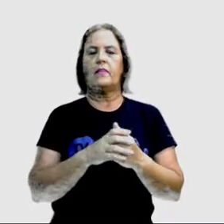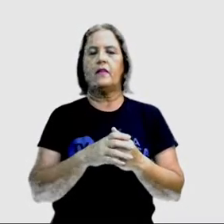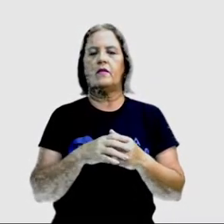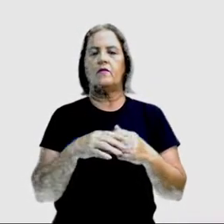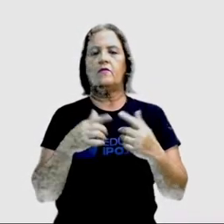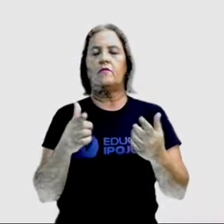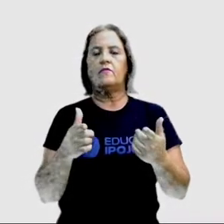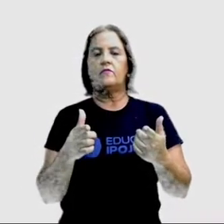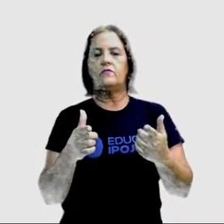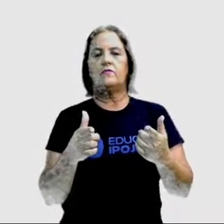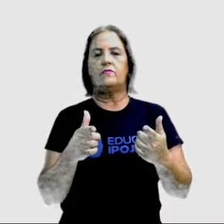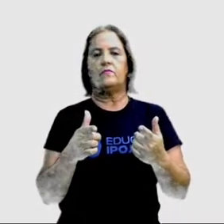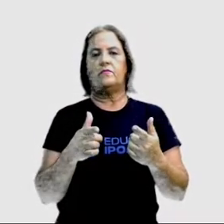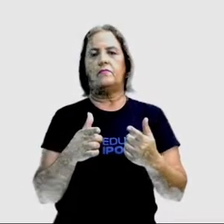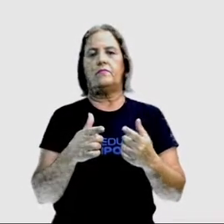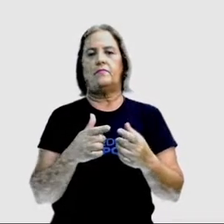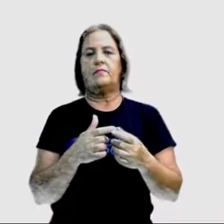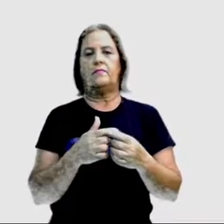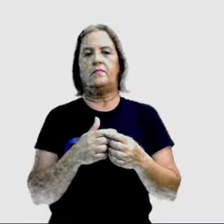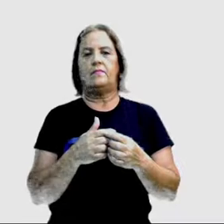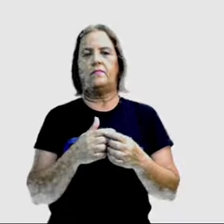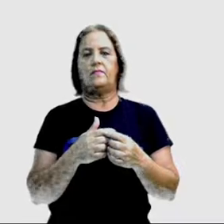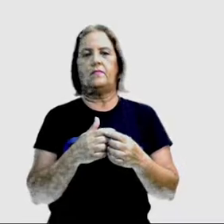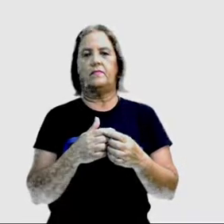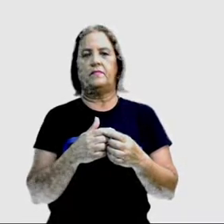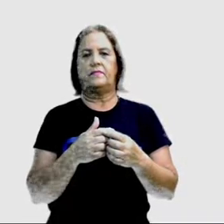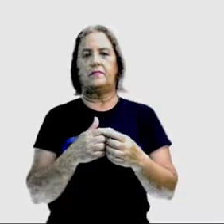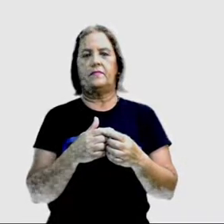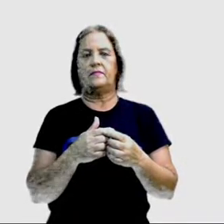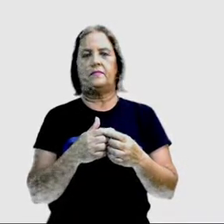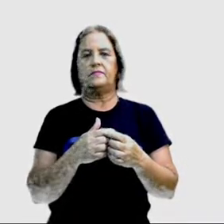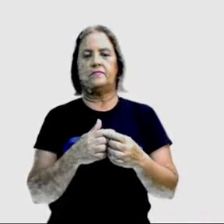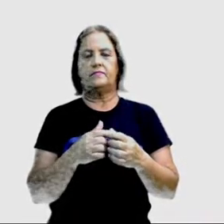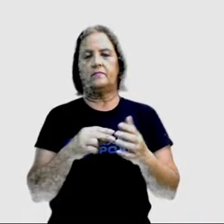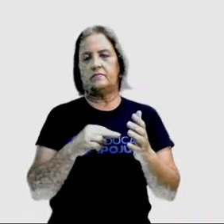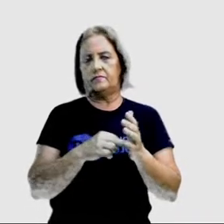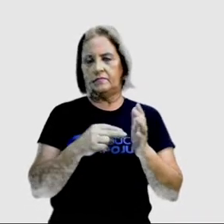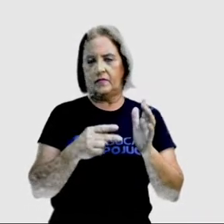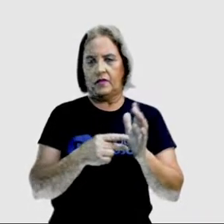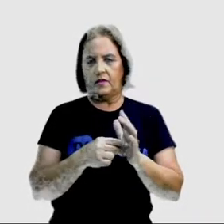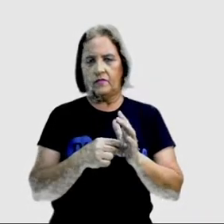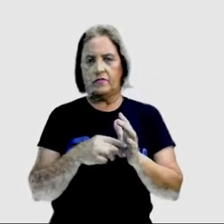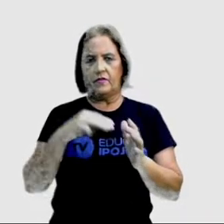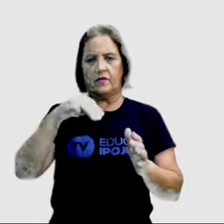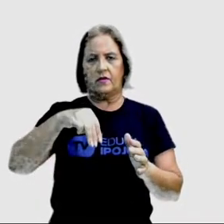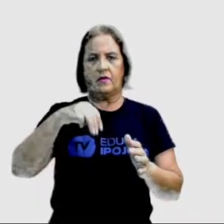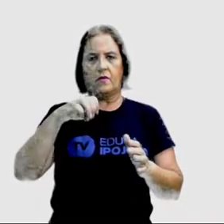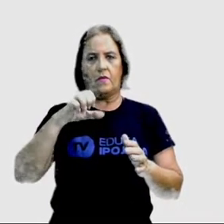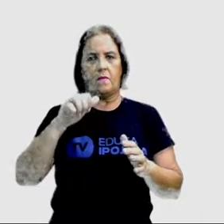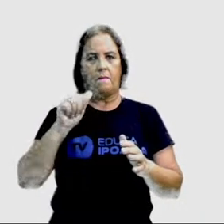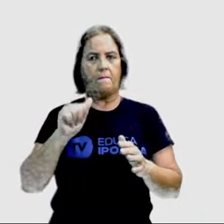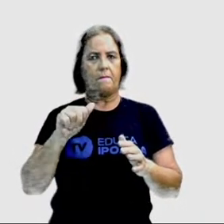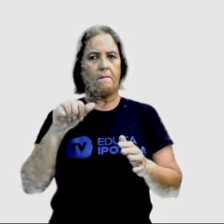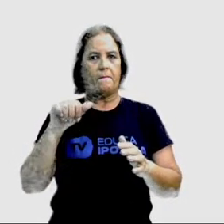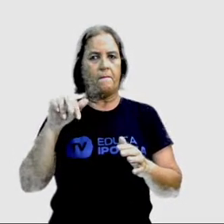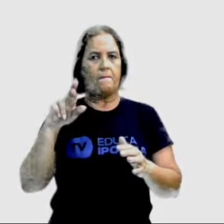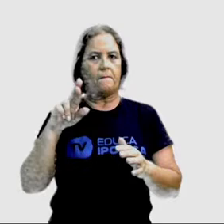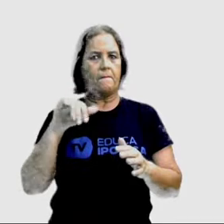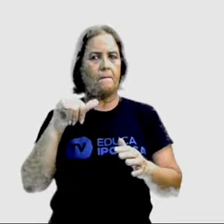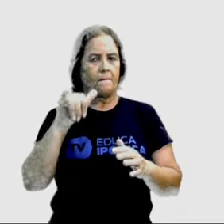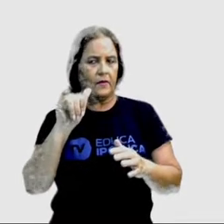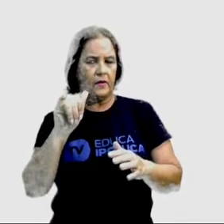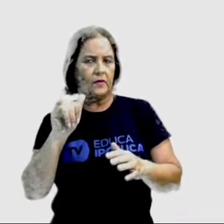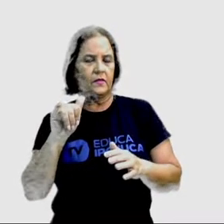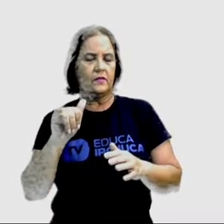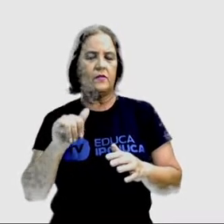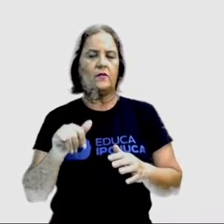intelligent girl of our class. Ou seja, Mary é a garota mais inteligente de